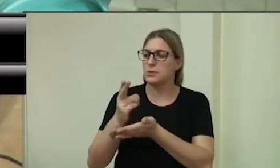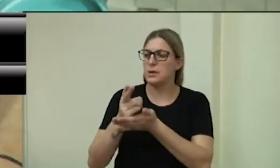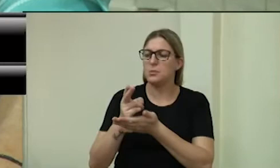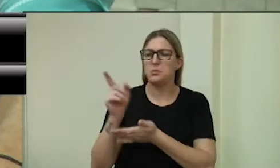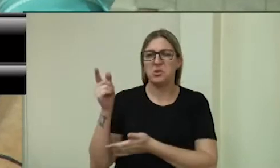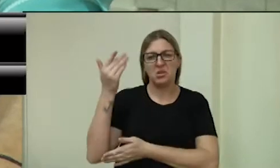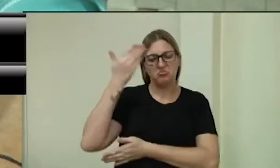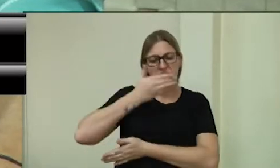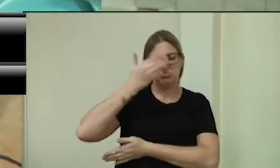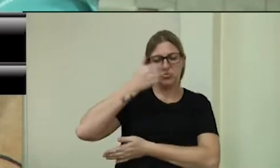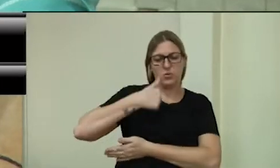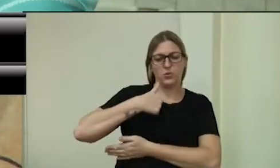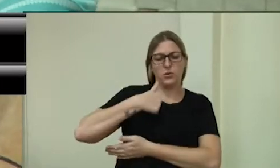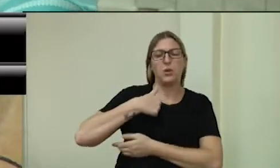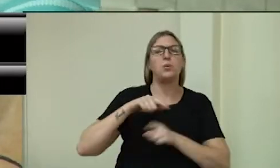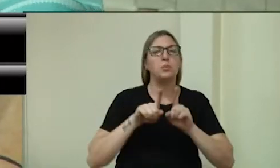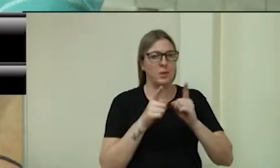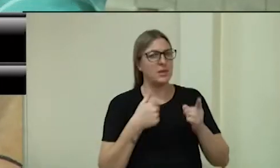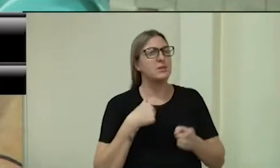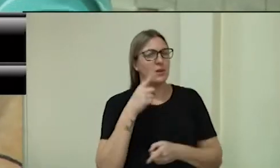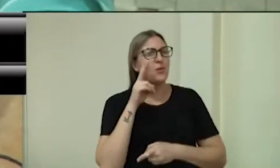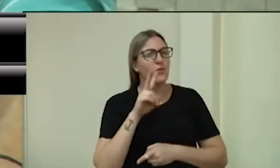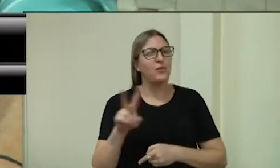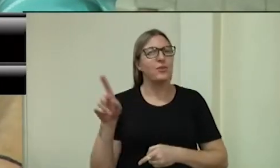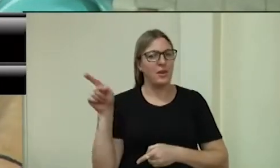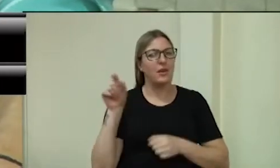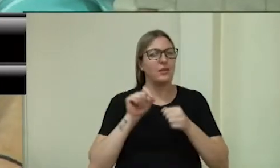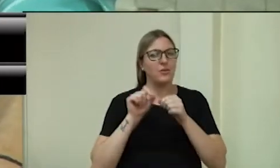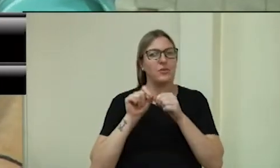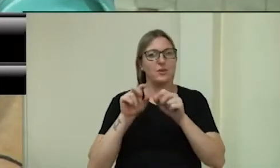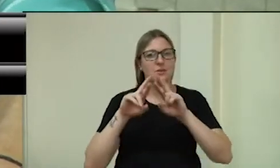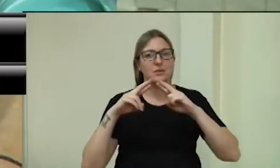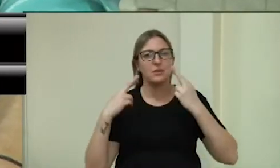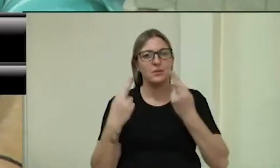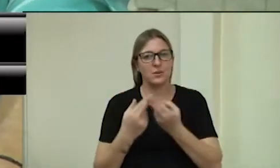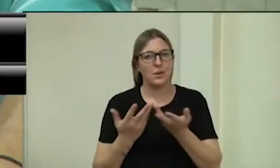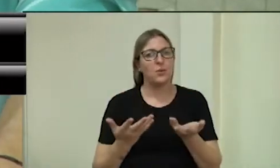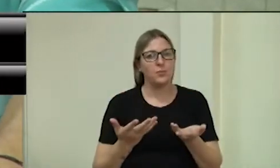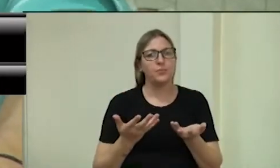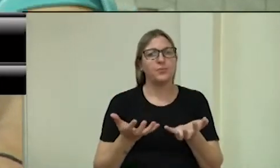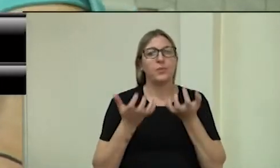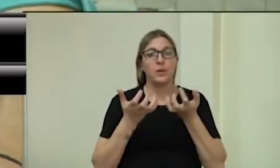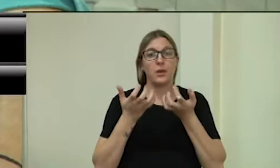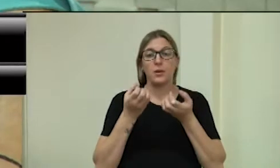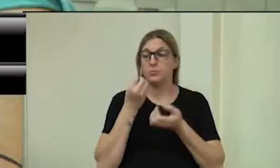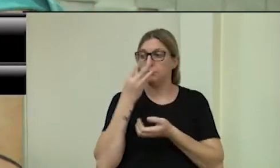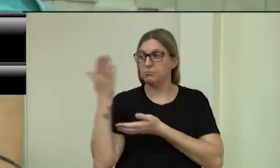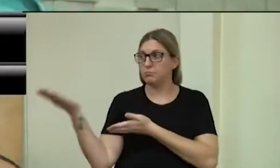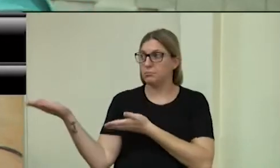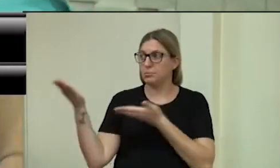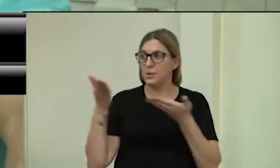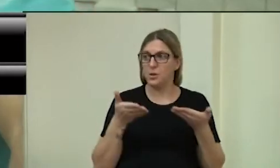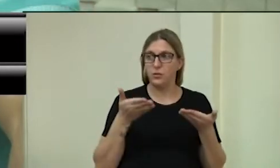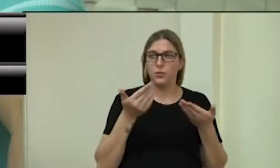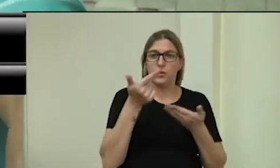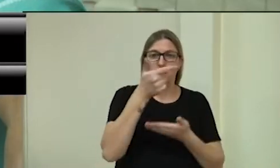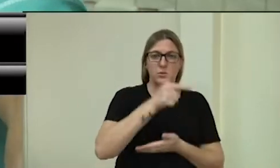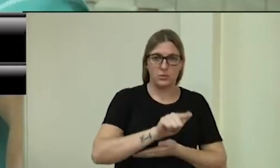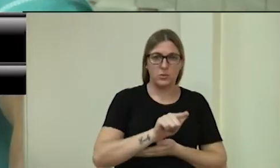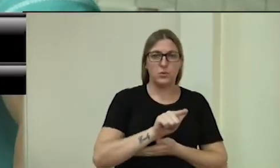viu, mas eu vi ela fazendo reunião lá. Quero aqui dar boas-vindas de novo ao nosso